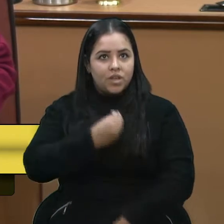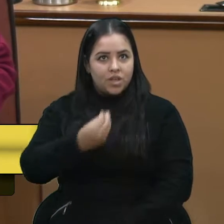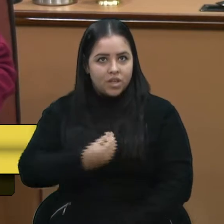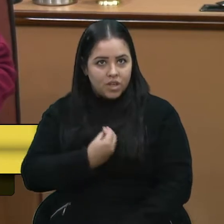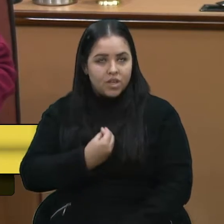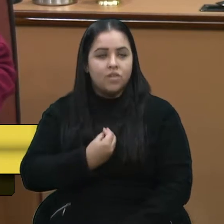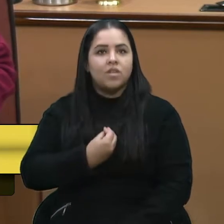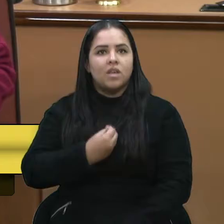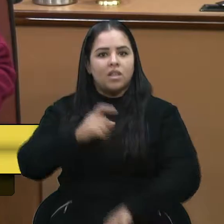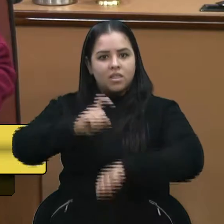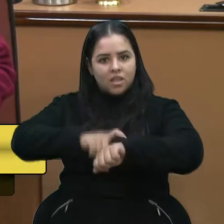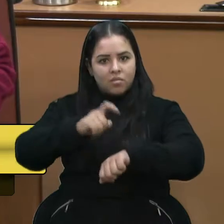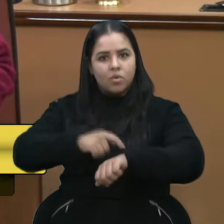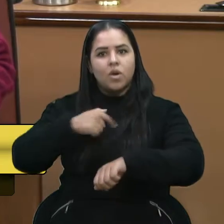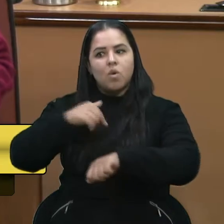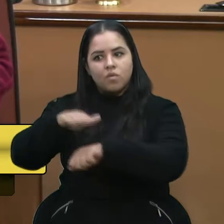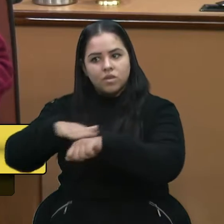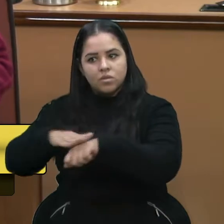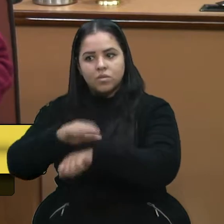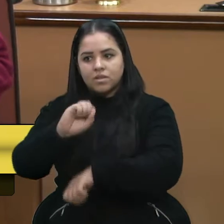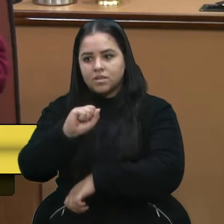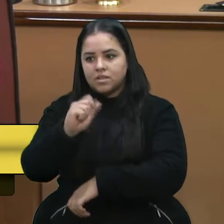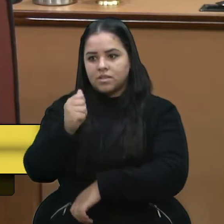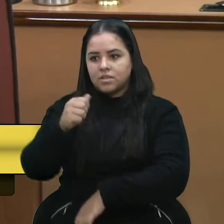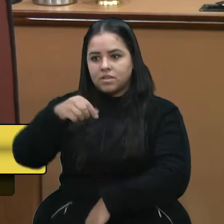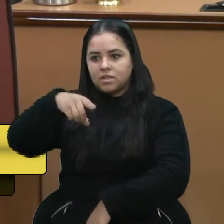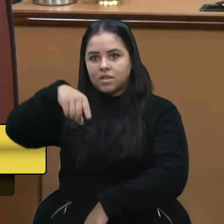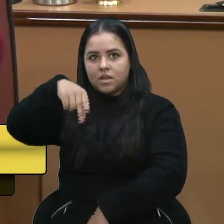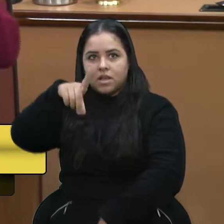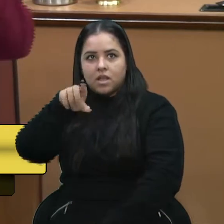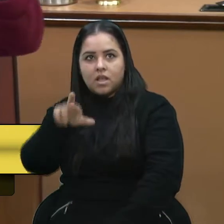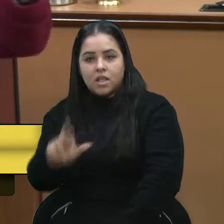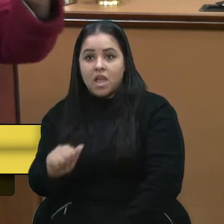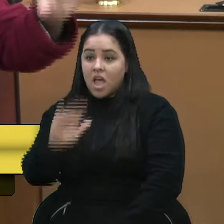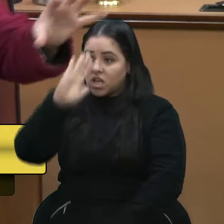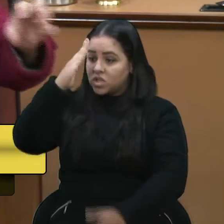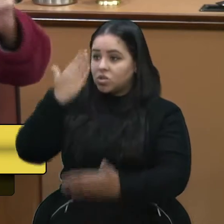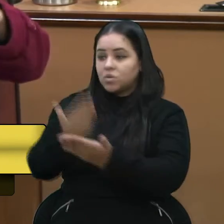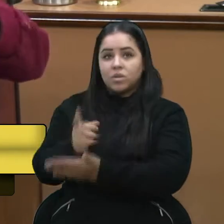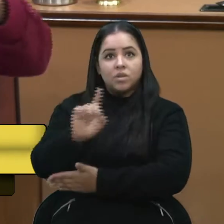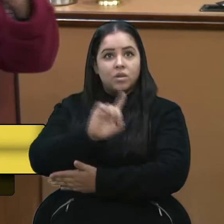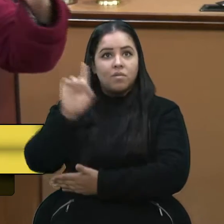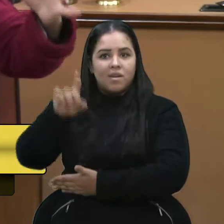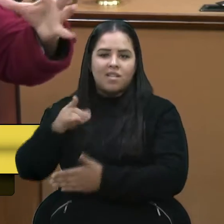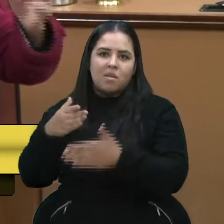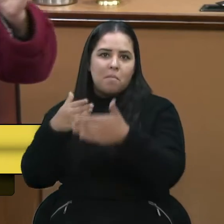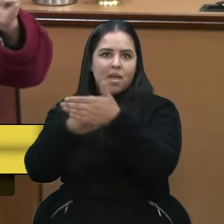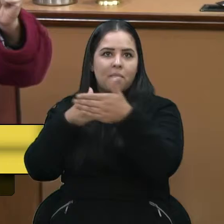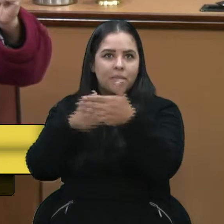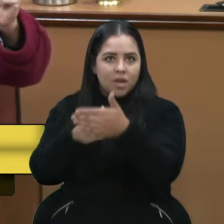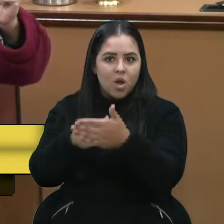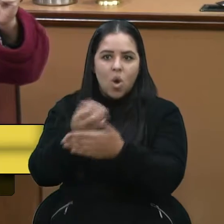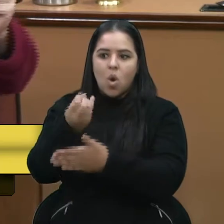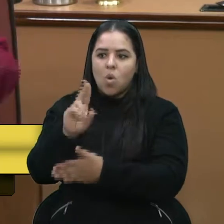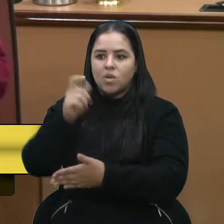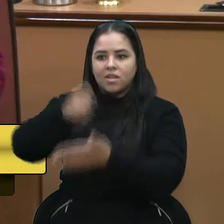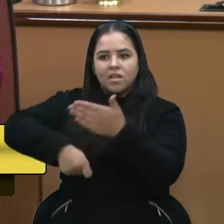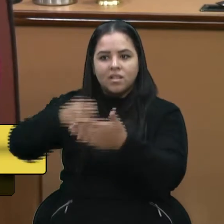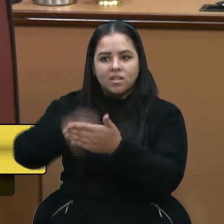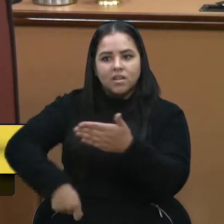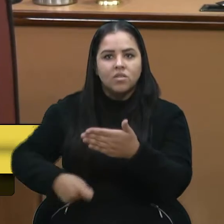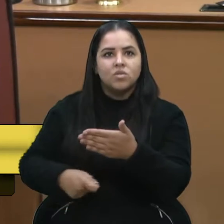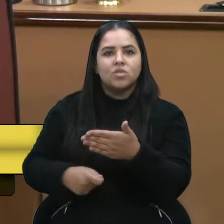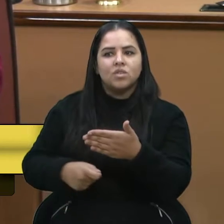conversando com a secretária Sandra. Acredito que não seja o caso dela estar obstaculizando ou tentando fazer algum tipo de